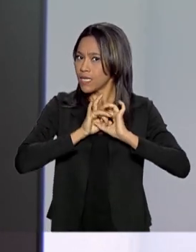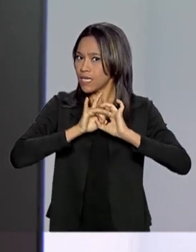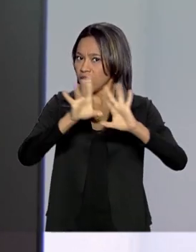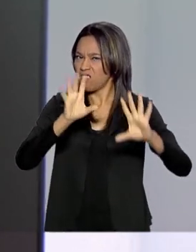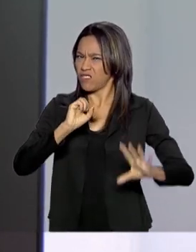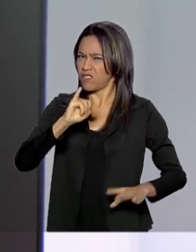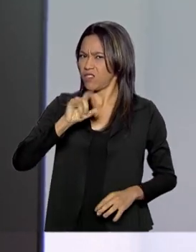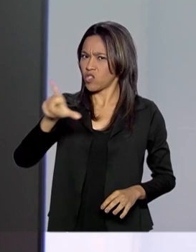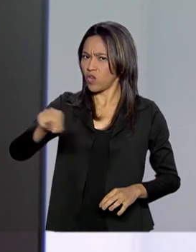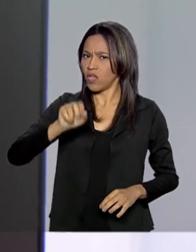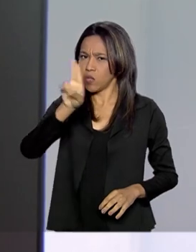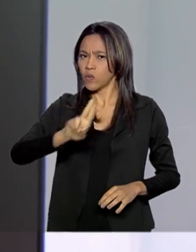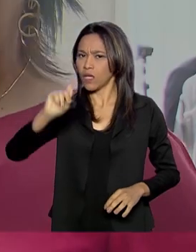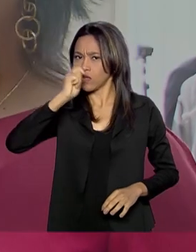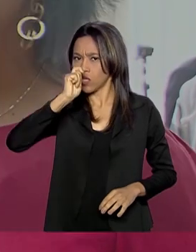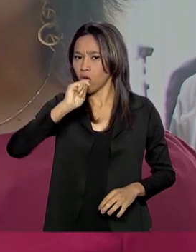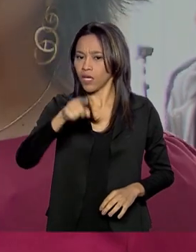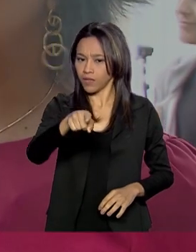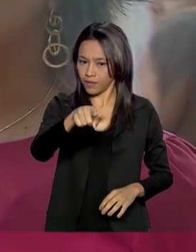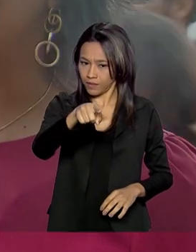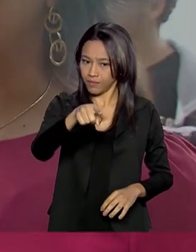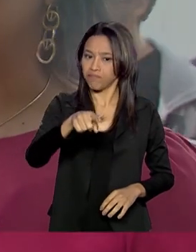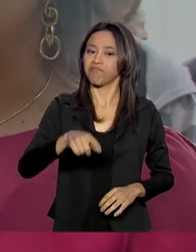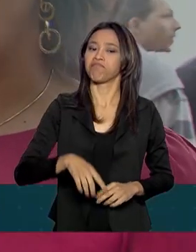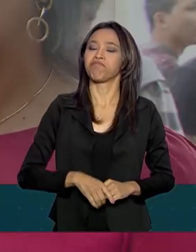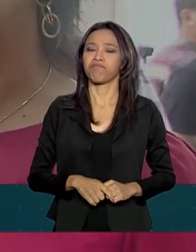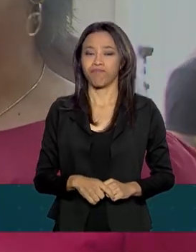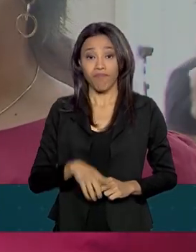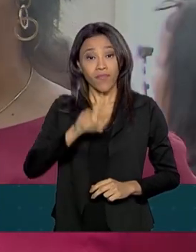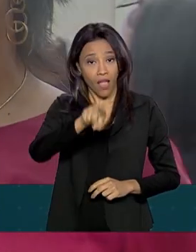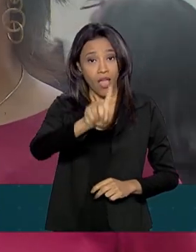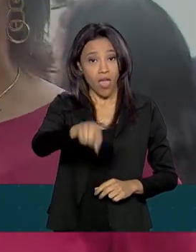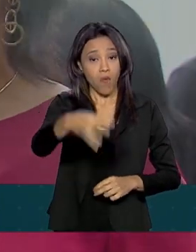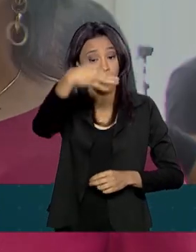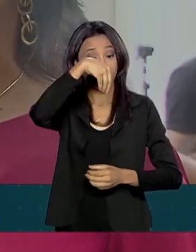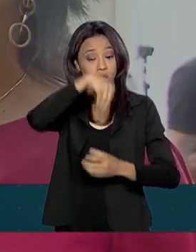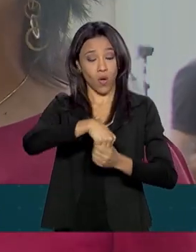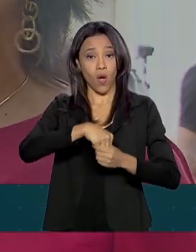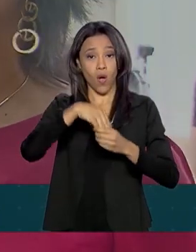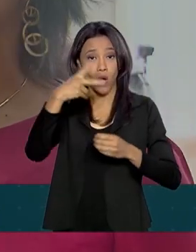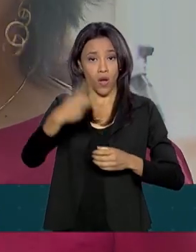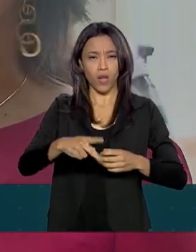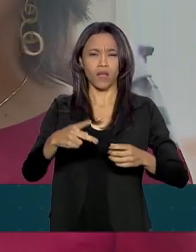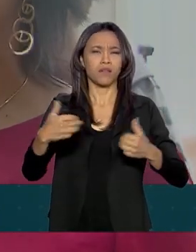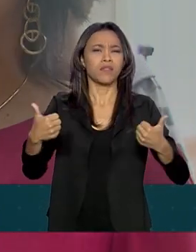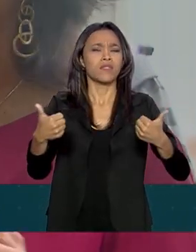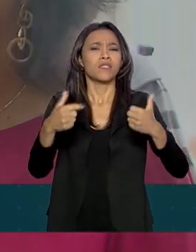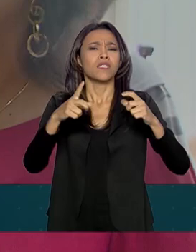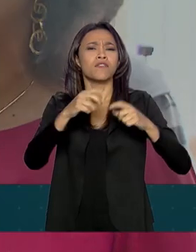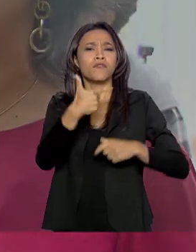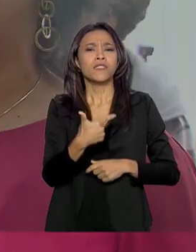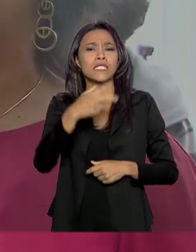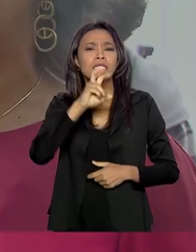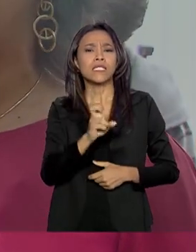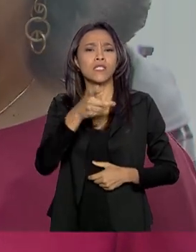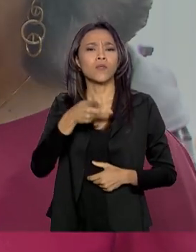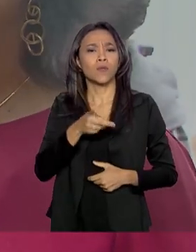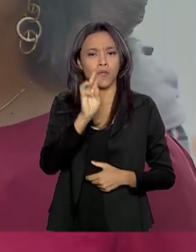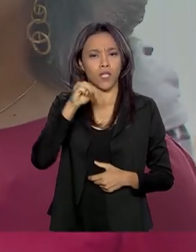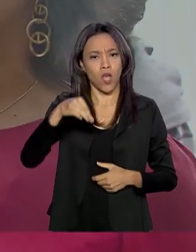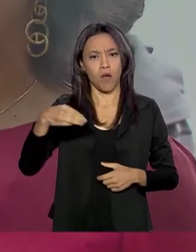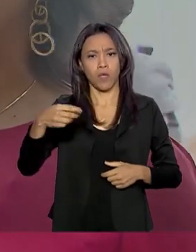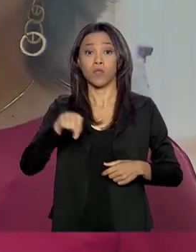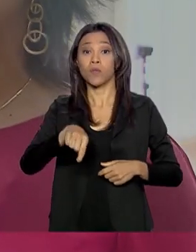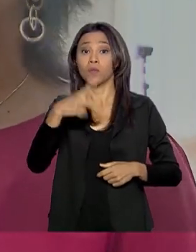escolher usar drogas. A ação numa escola do Itapuã, cidade a cerca de 25 quilômetros de Brasília,